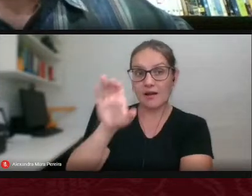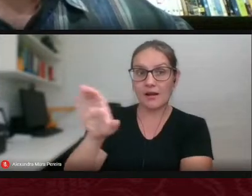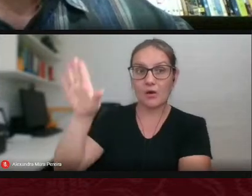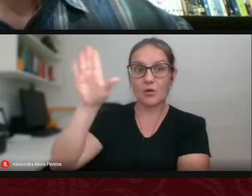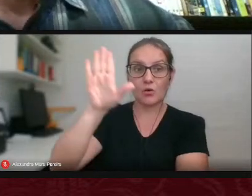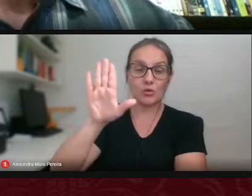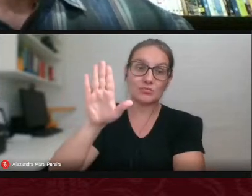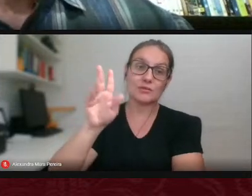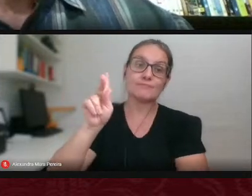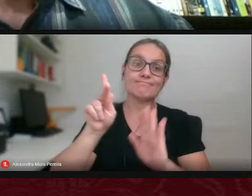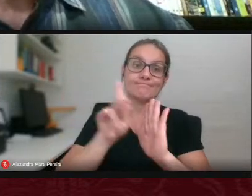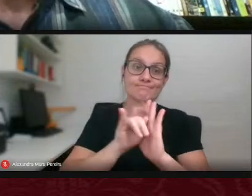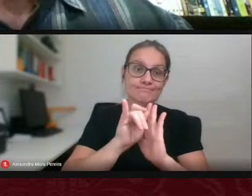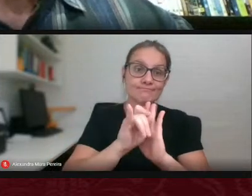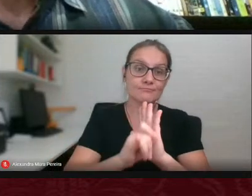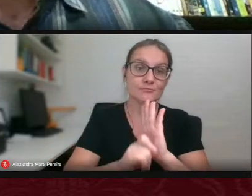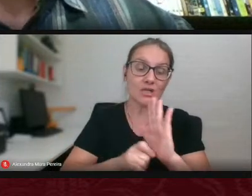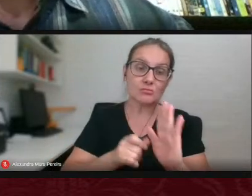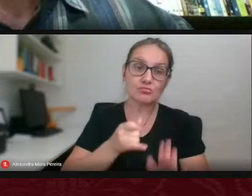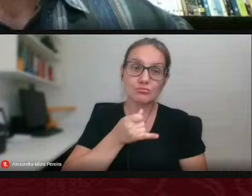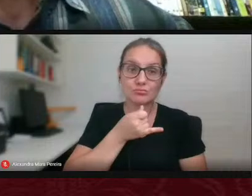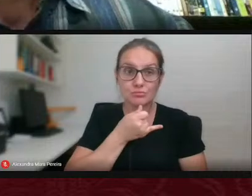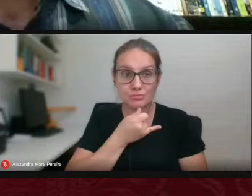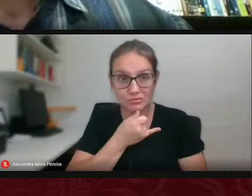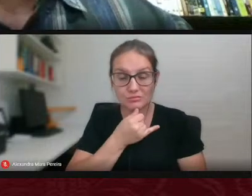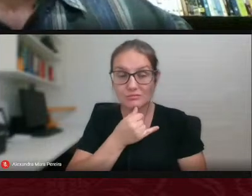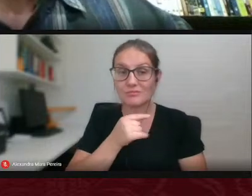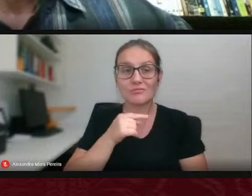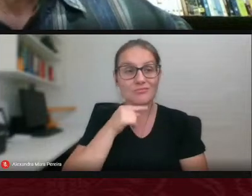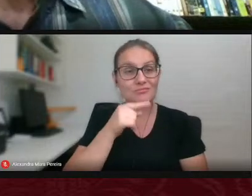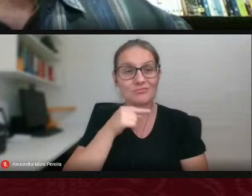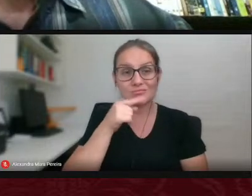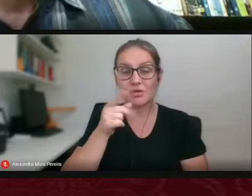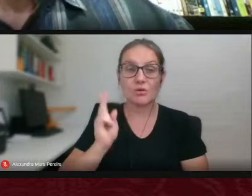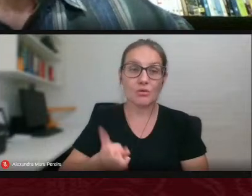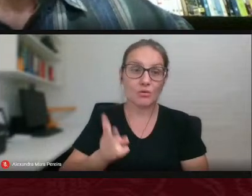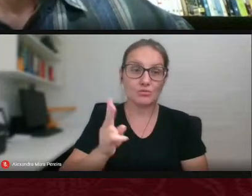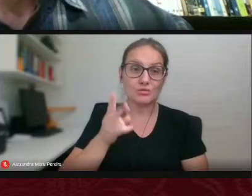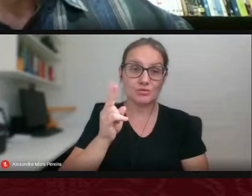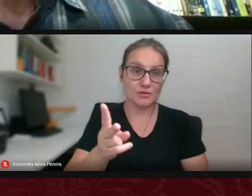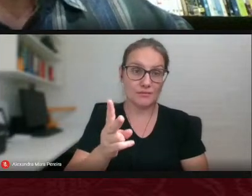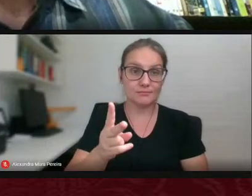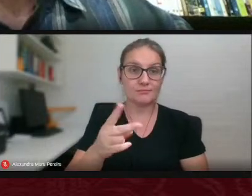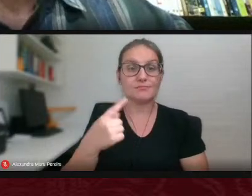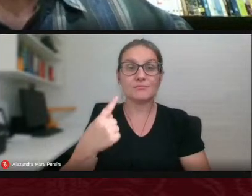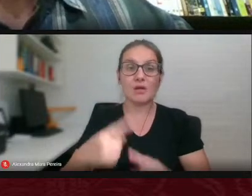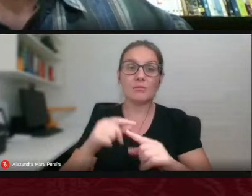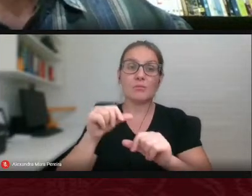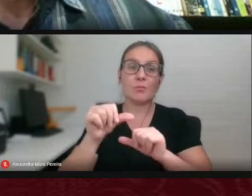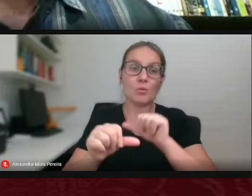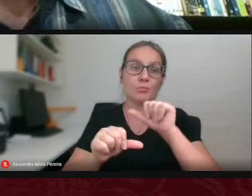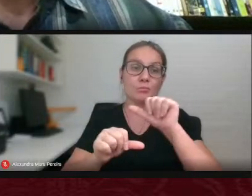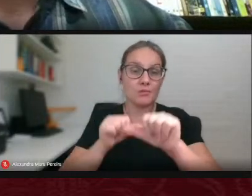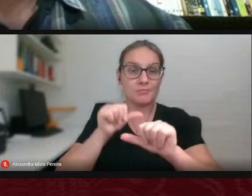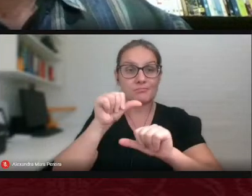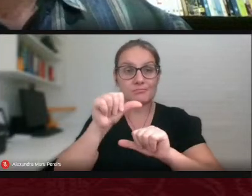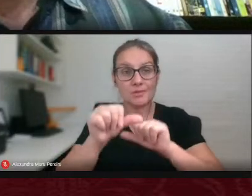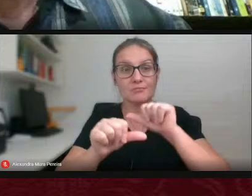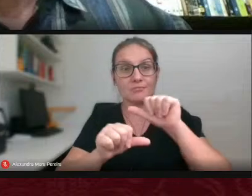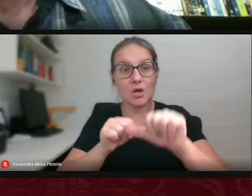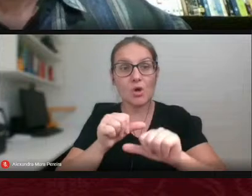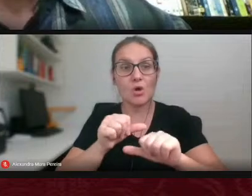infelizmente de fato não teve continuidade, depois que foi mudando gradativamente a política